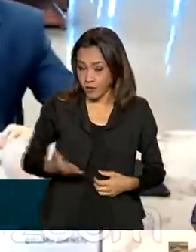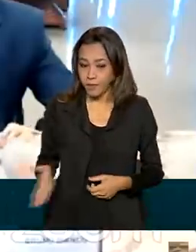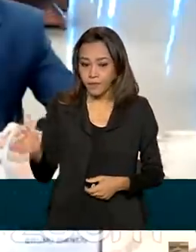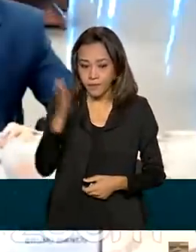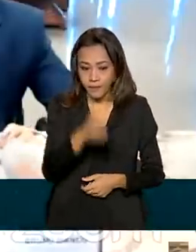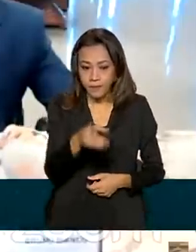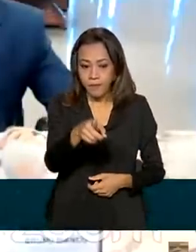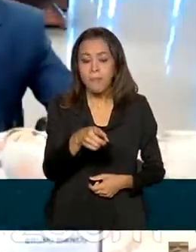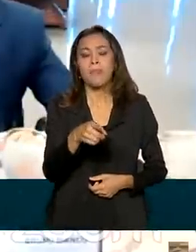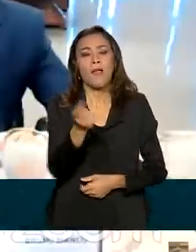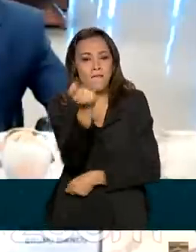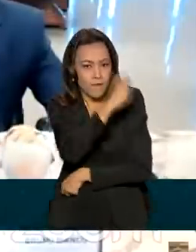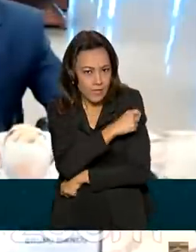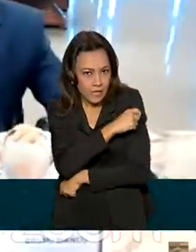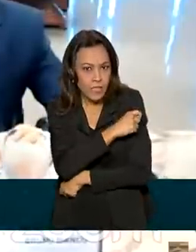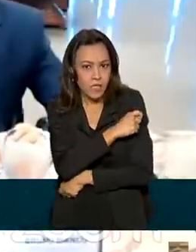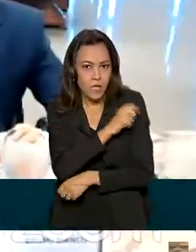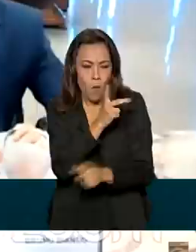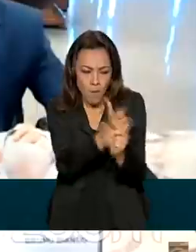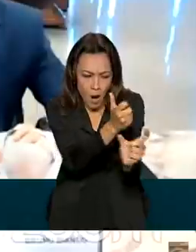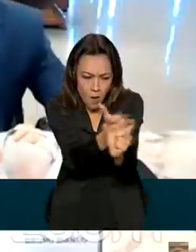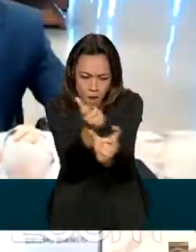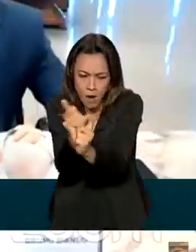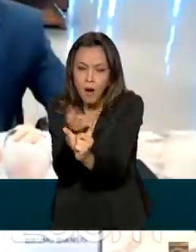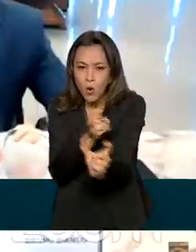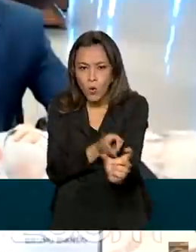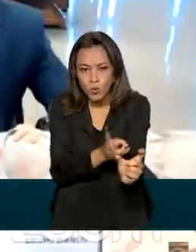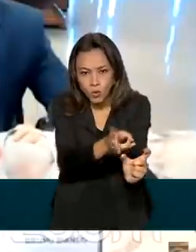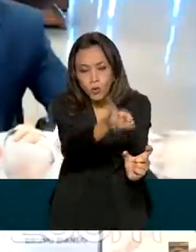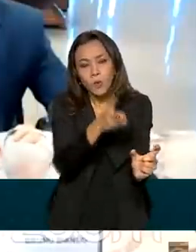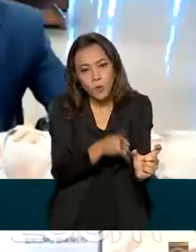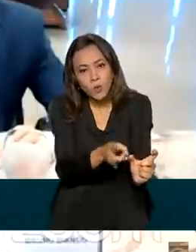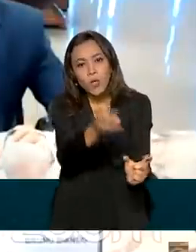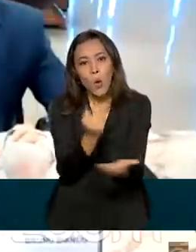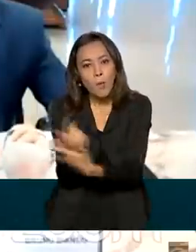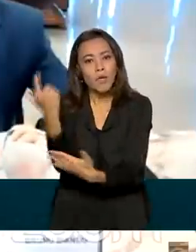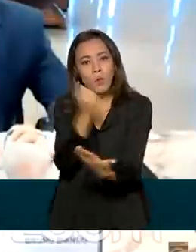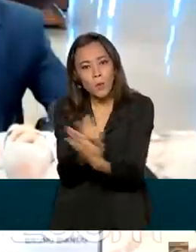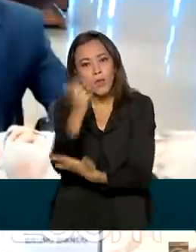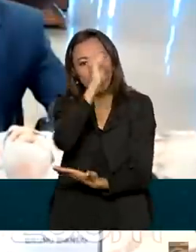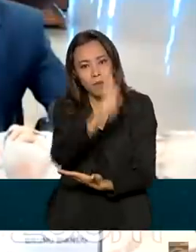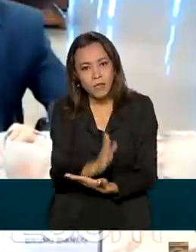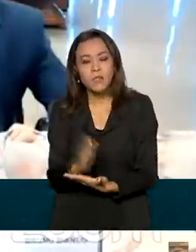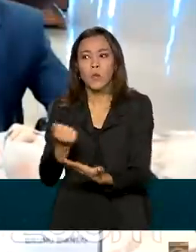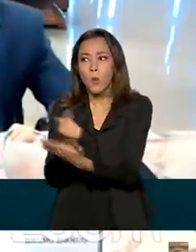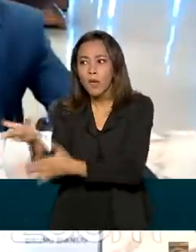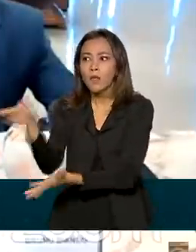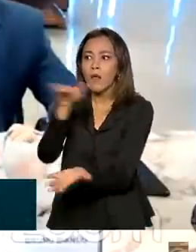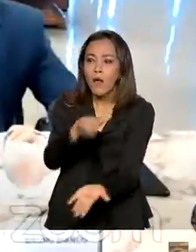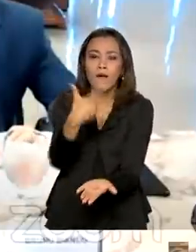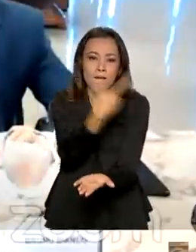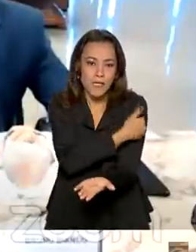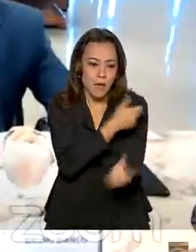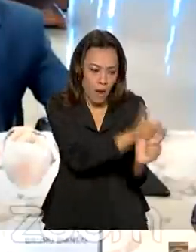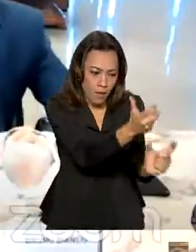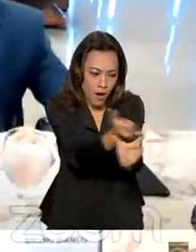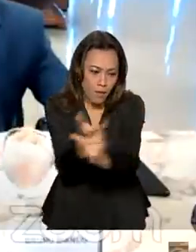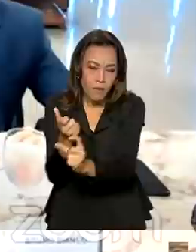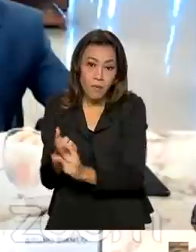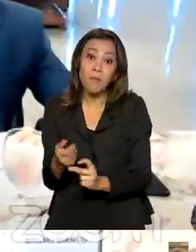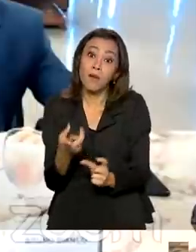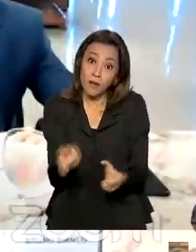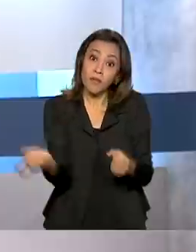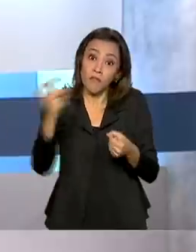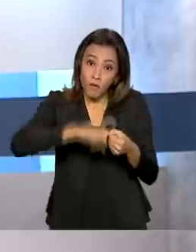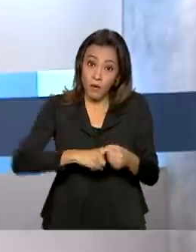nós estamos avançando, o Brasil continua comprando e aplicando vacinas, comprando e aplicando vacinas para que haja um retorno seguro